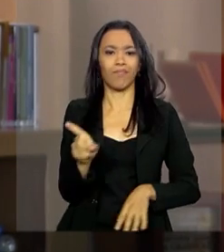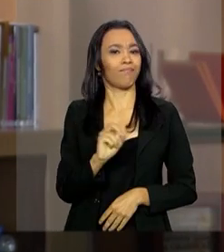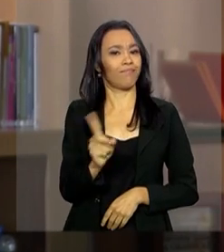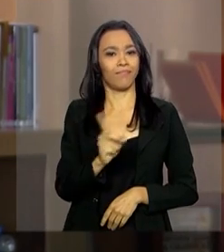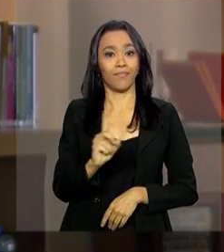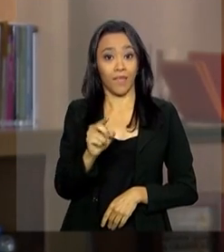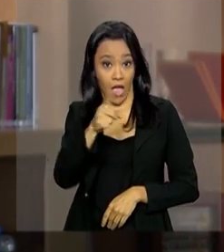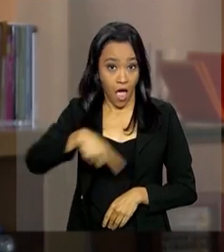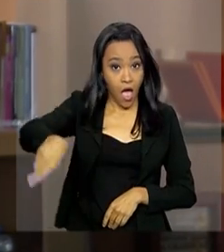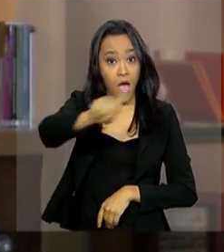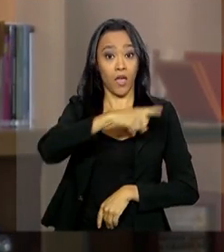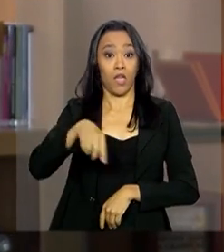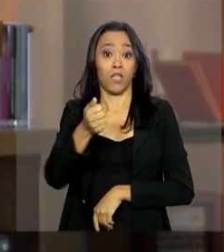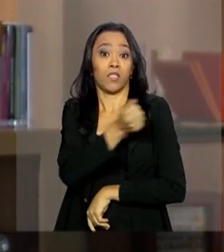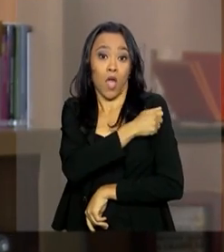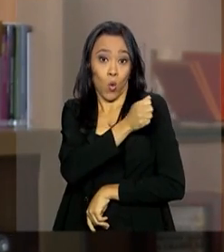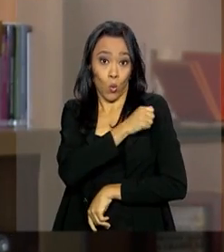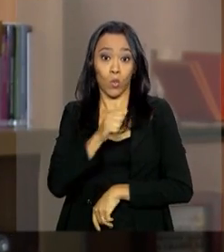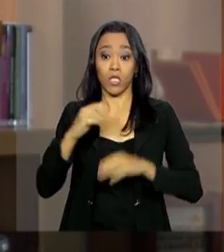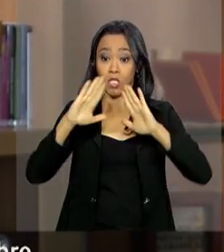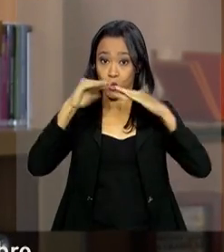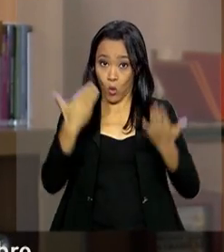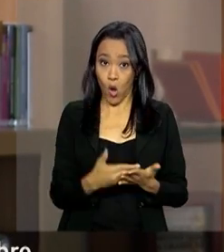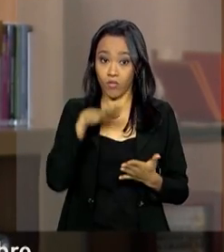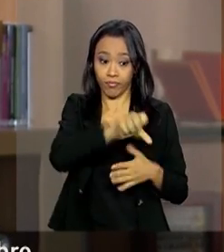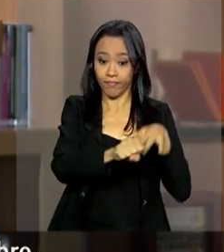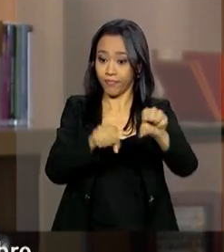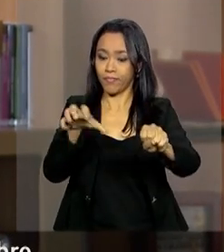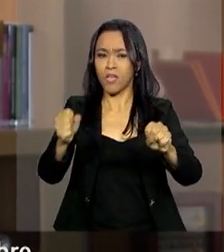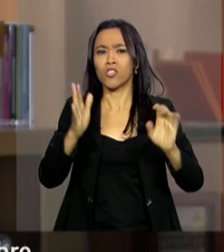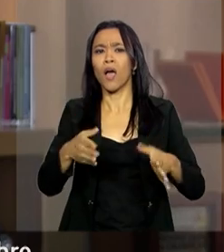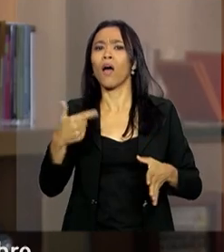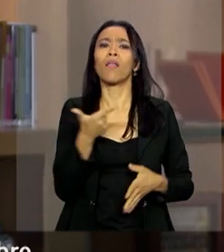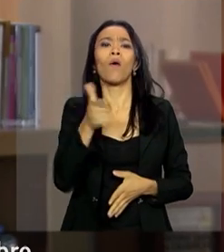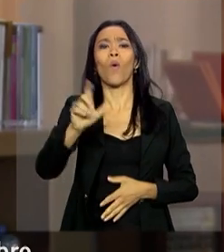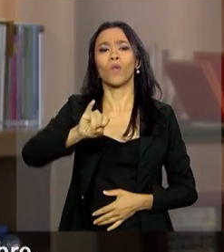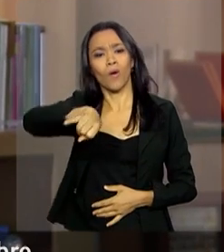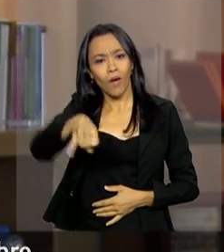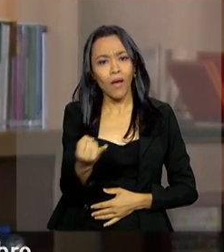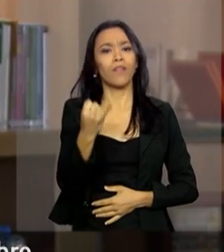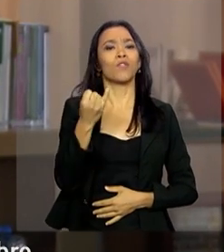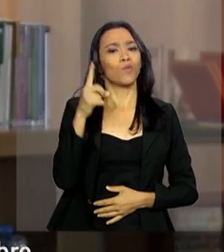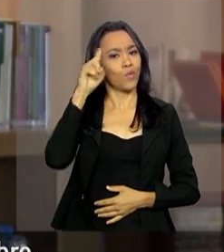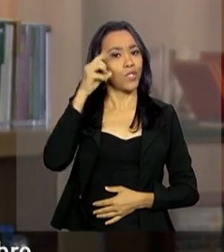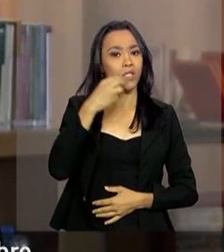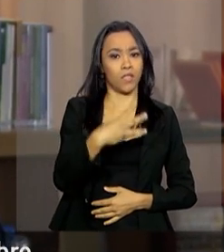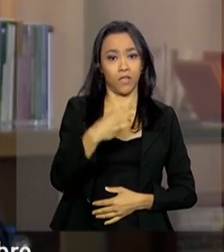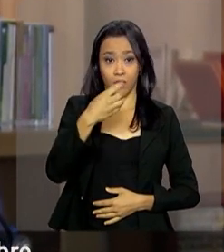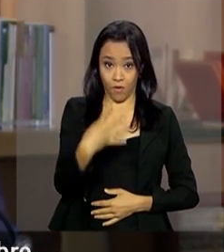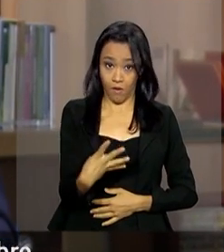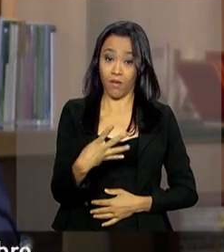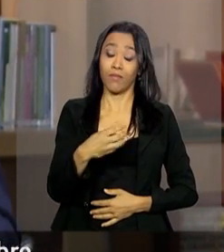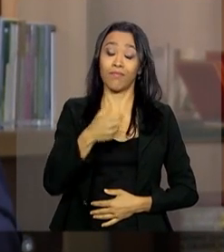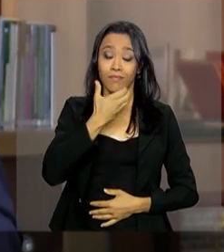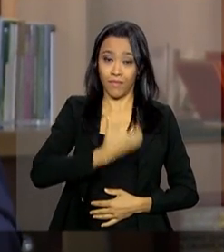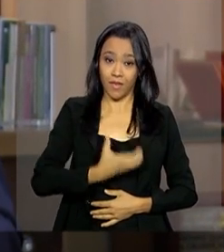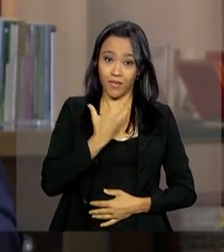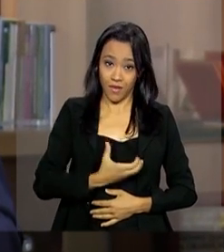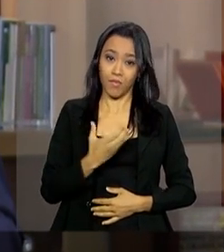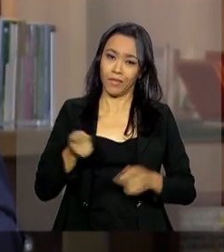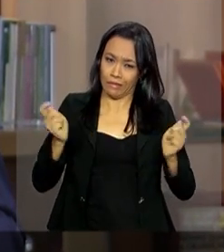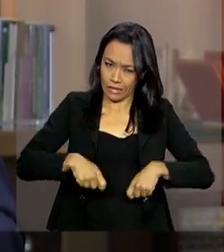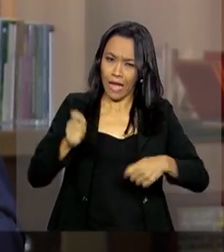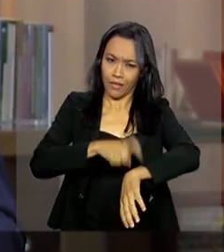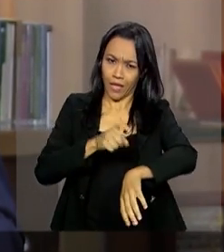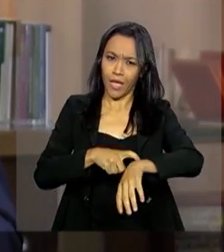Aqueles que fariam a prova em locais ocupados terão novas oportunidades nos dias 3 e 4 de dezembro. Há